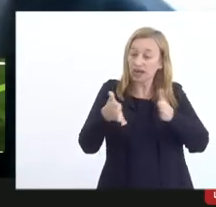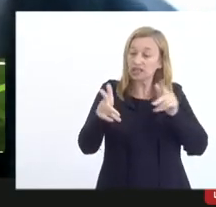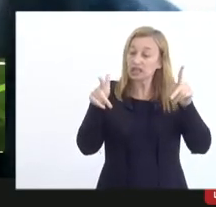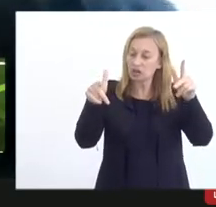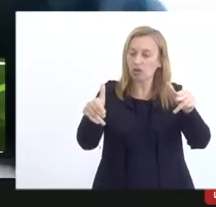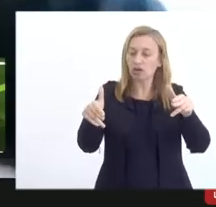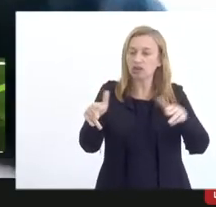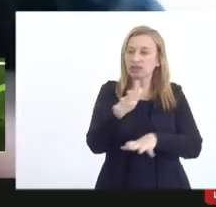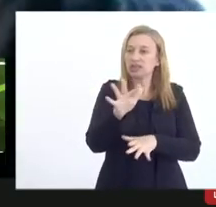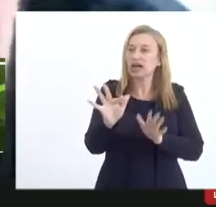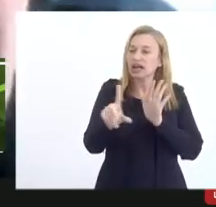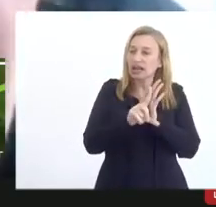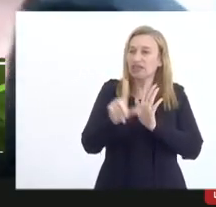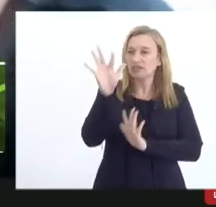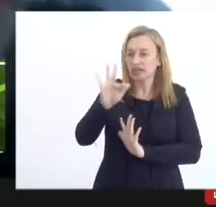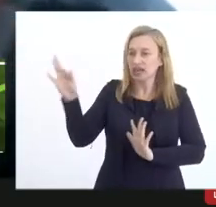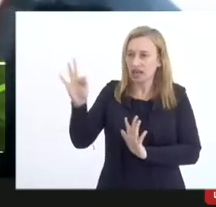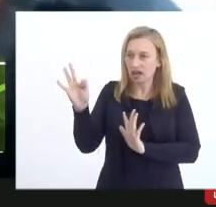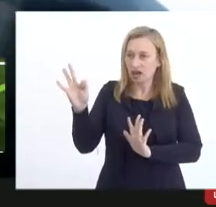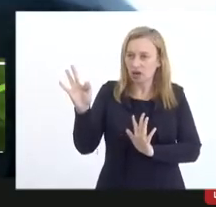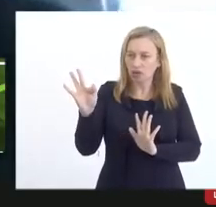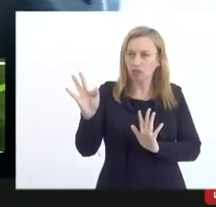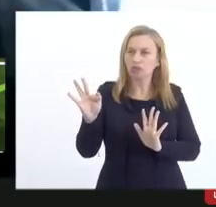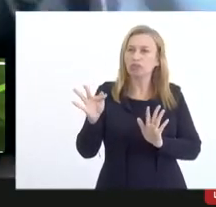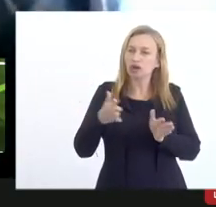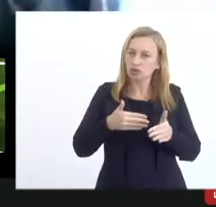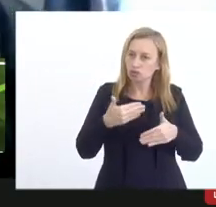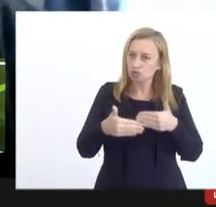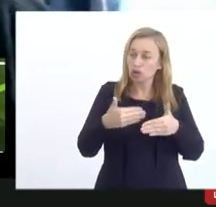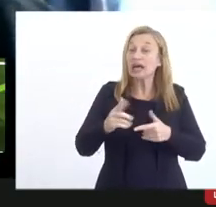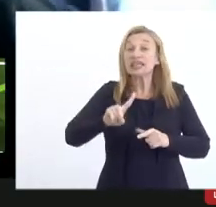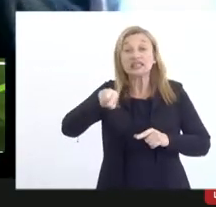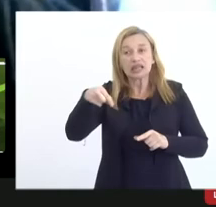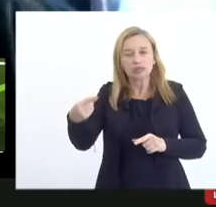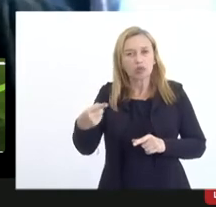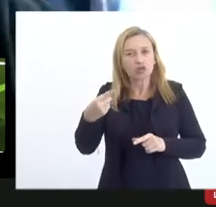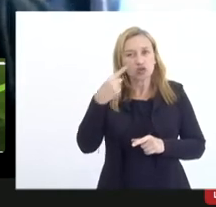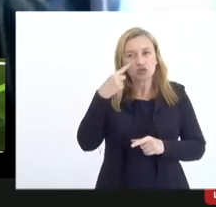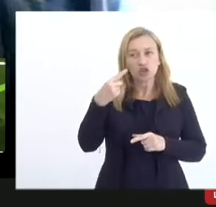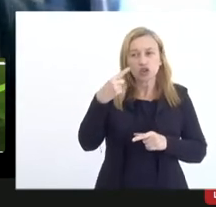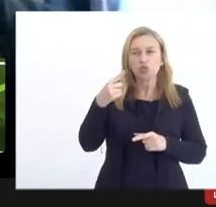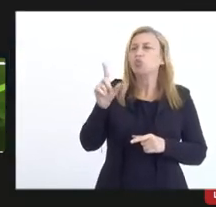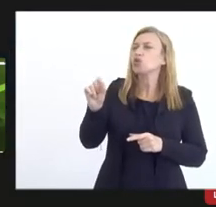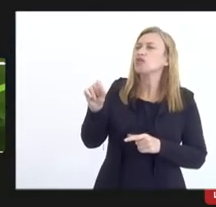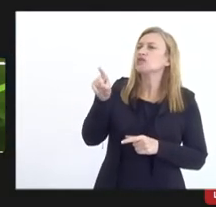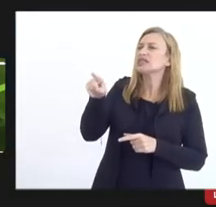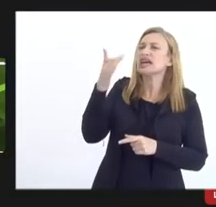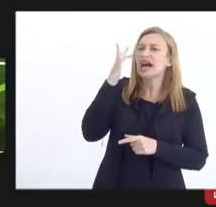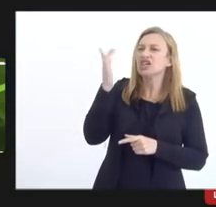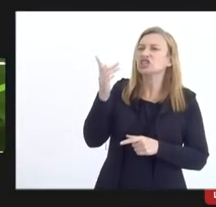federal dá para extinguir esses processos depois eu ouço o você acha dessa ideia Eduardo?